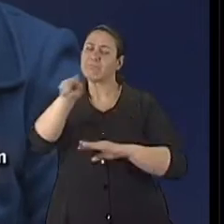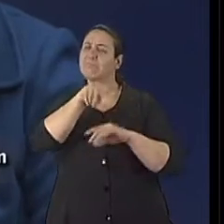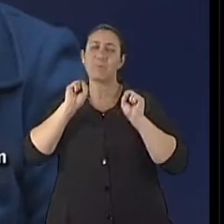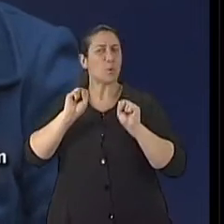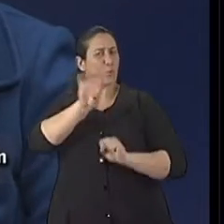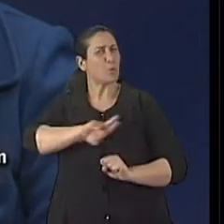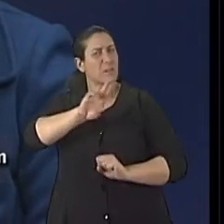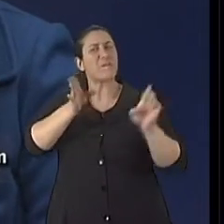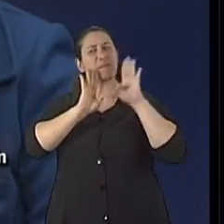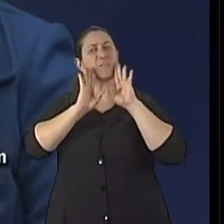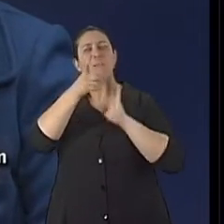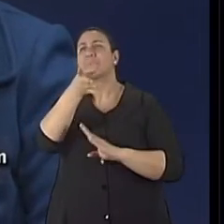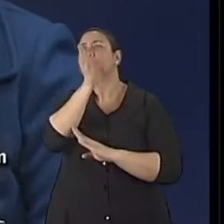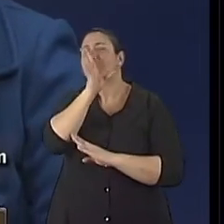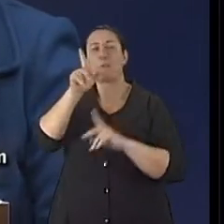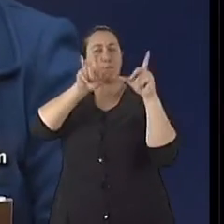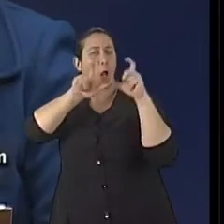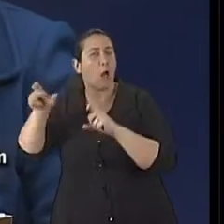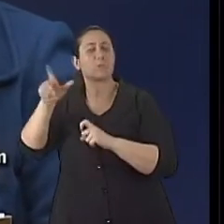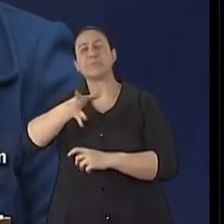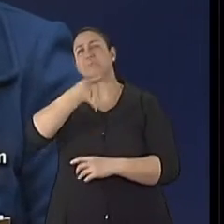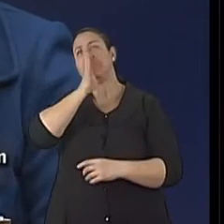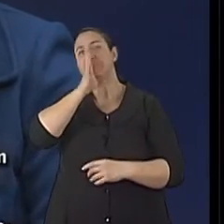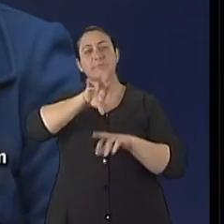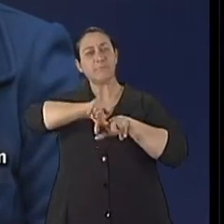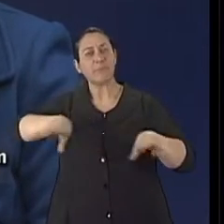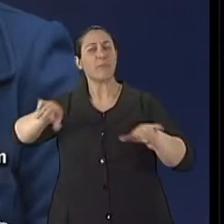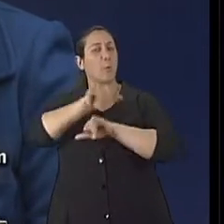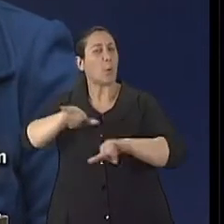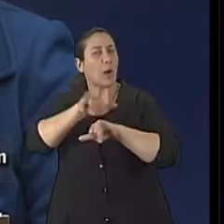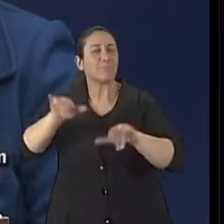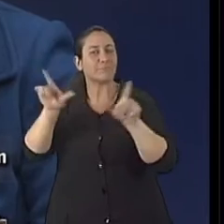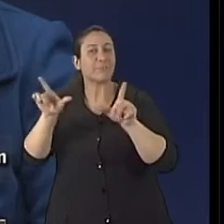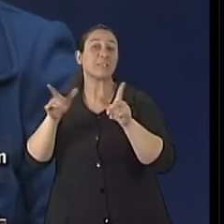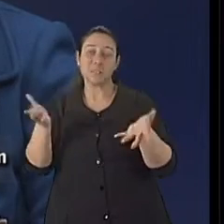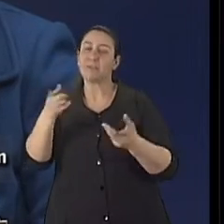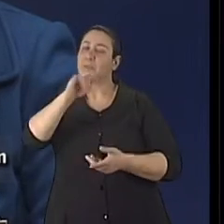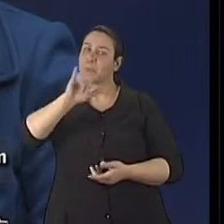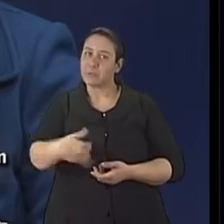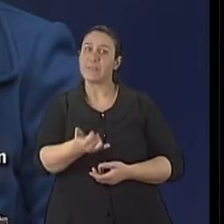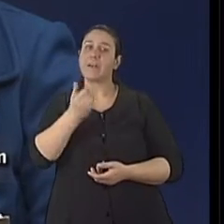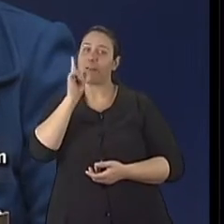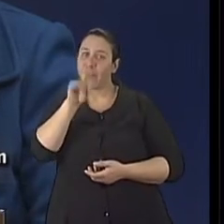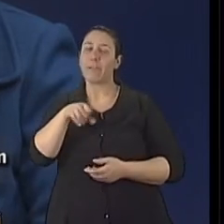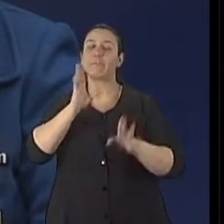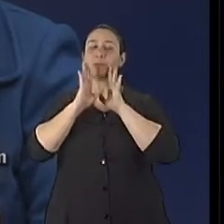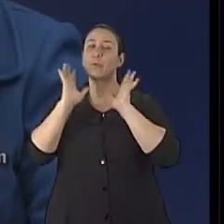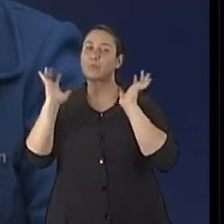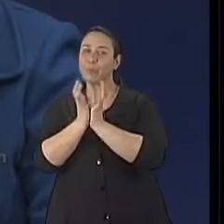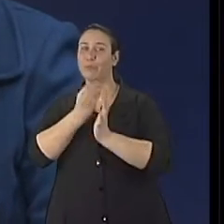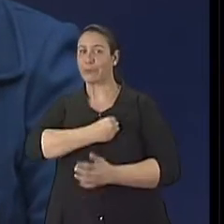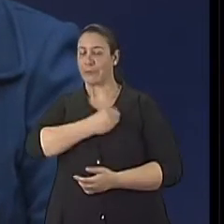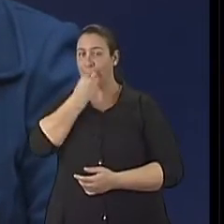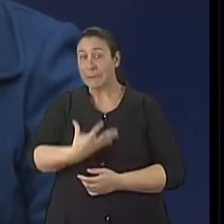Facebook aqui, Programa Fotos Facebook.com barra Programa Viva Bem, tudo junto.